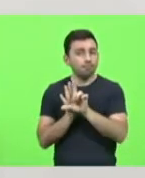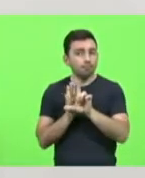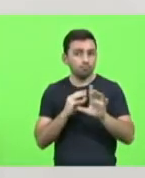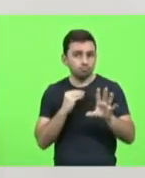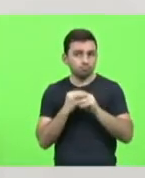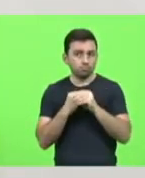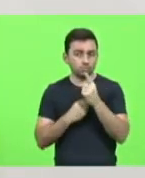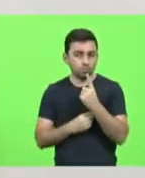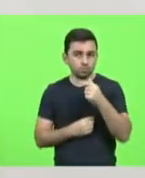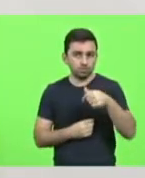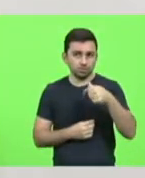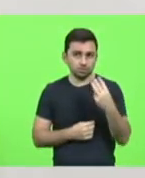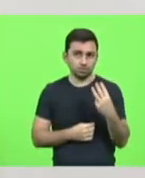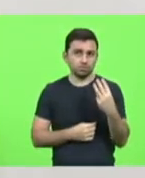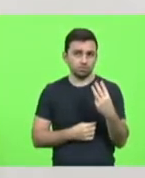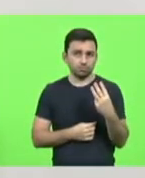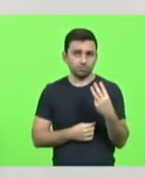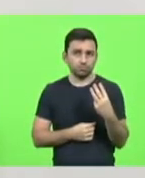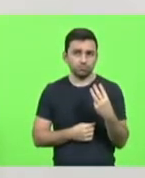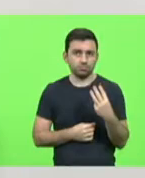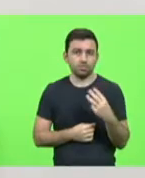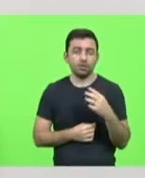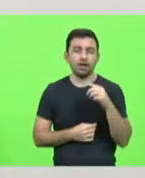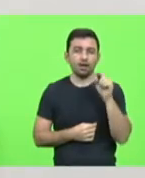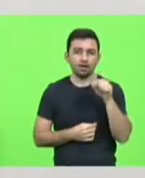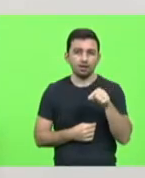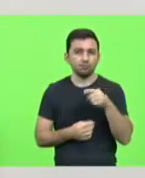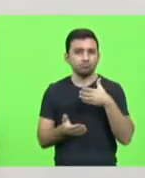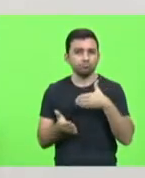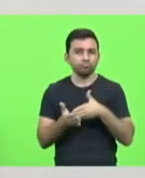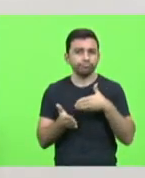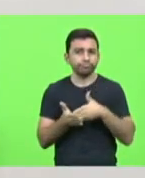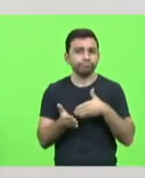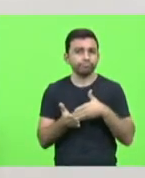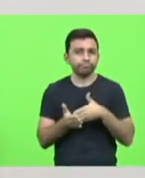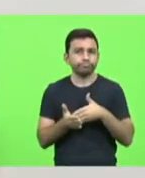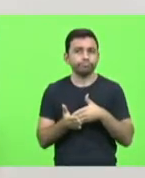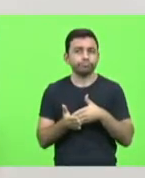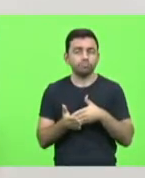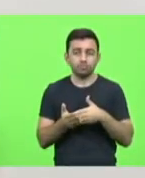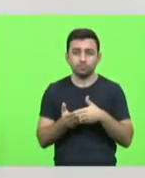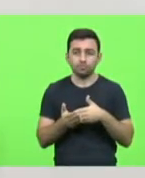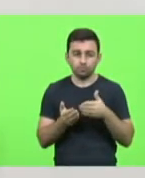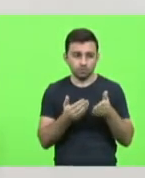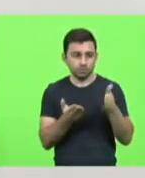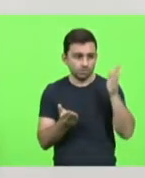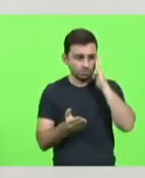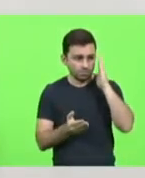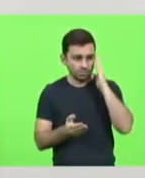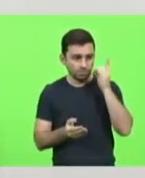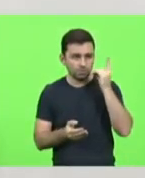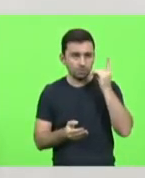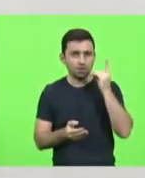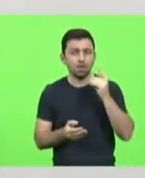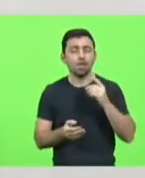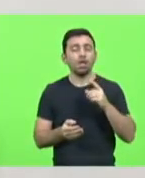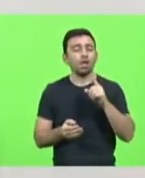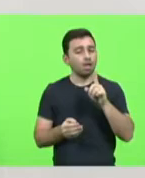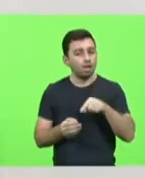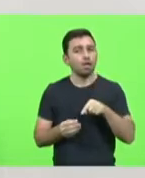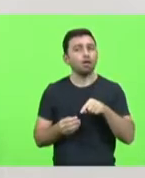173 impede, inclusive, deputados, a reposição